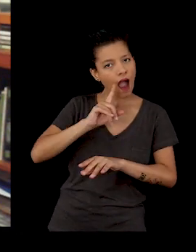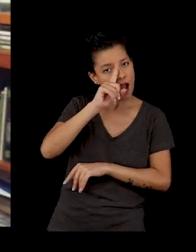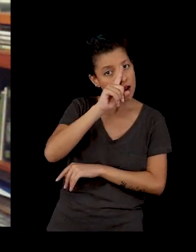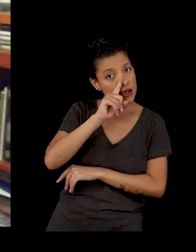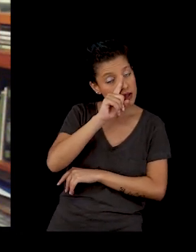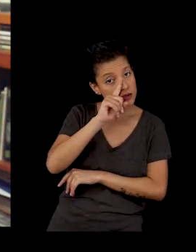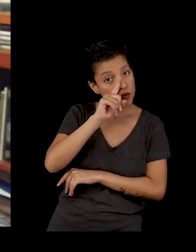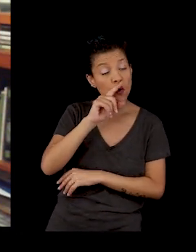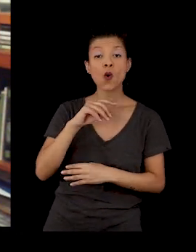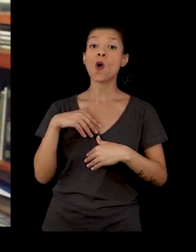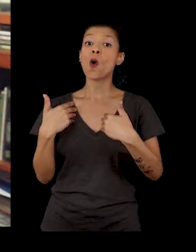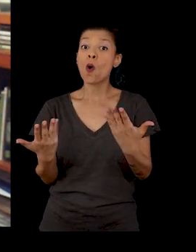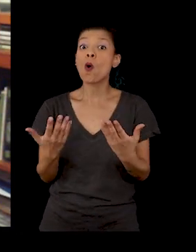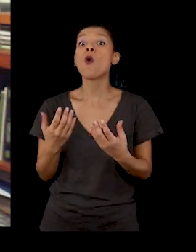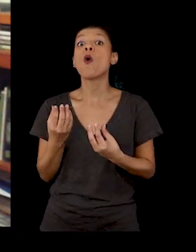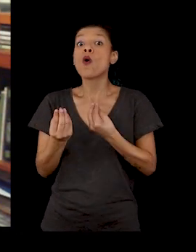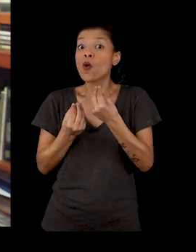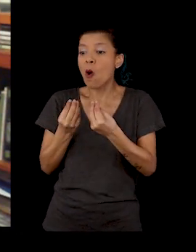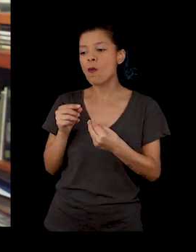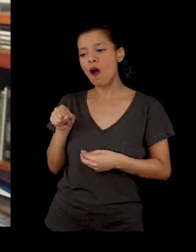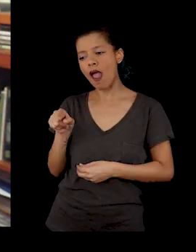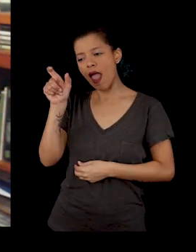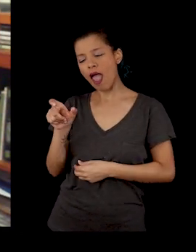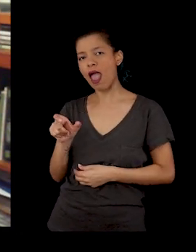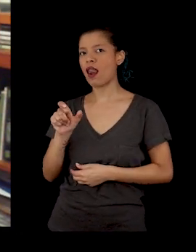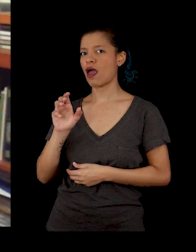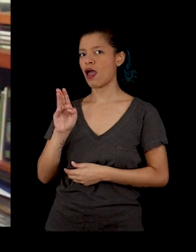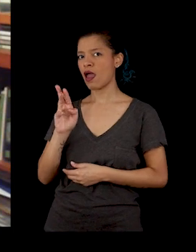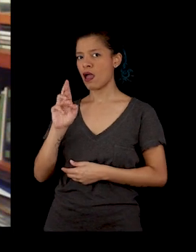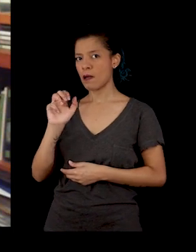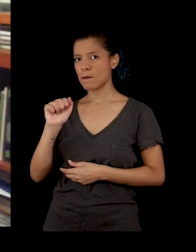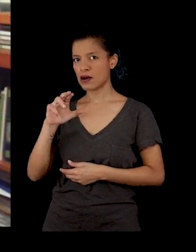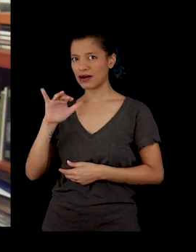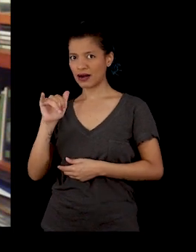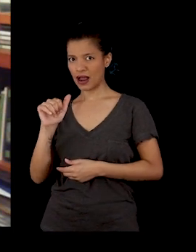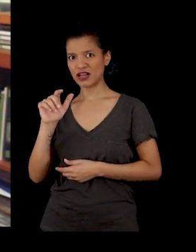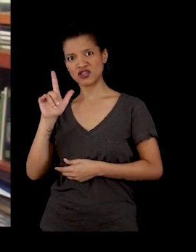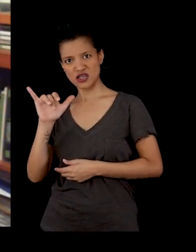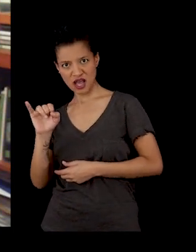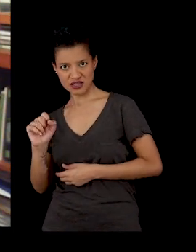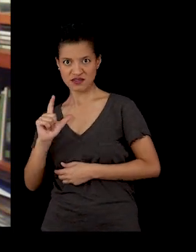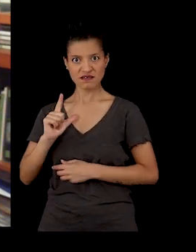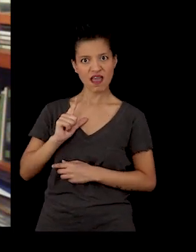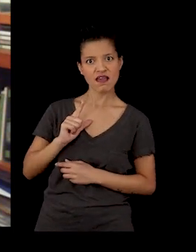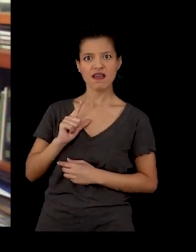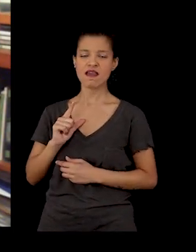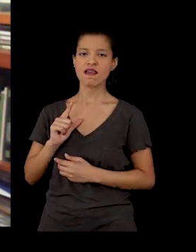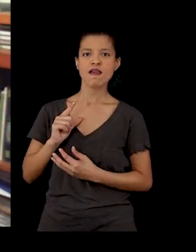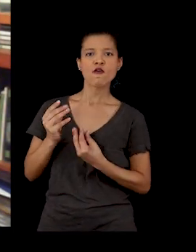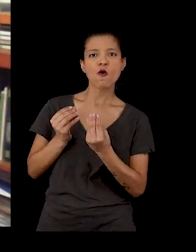quais são os grandes desvios da Branca Dias, é exatamente a parte da cultura.